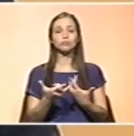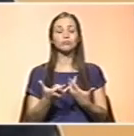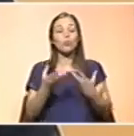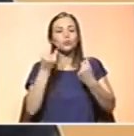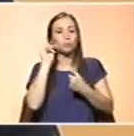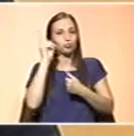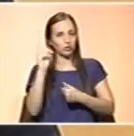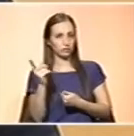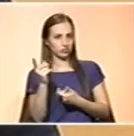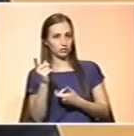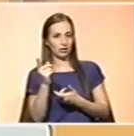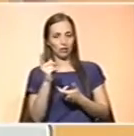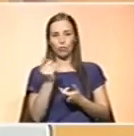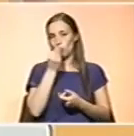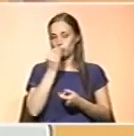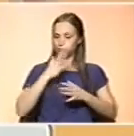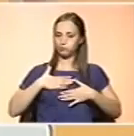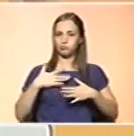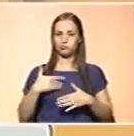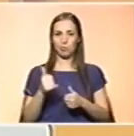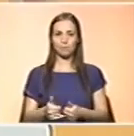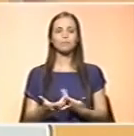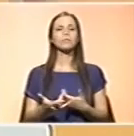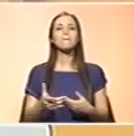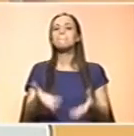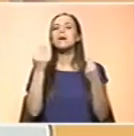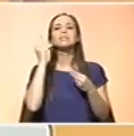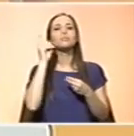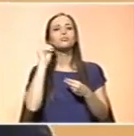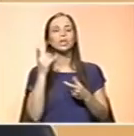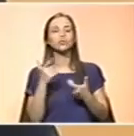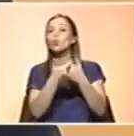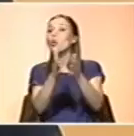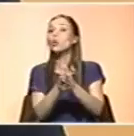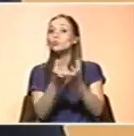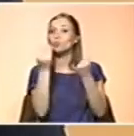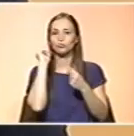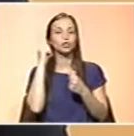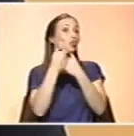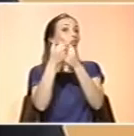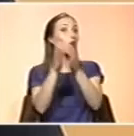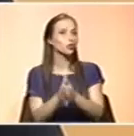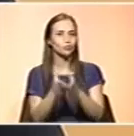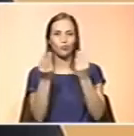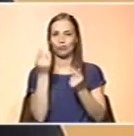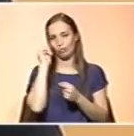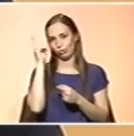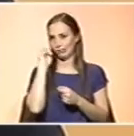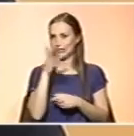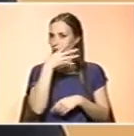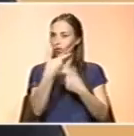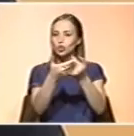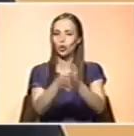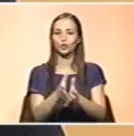dieta. E quais são, assim, os mais importantes? Ou são todos muito importantes? São todos muito importantes. Eu diria que são todos muito